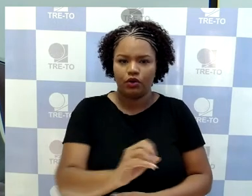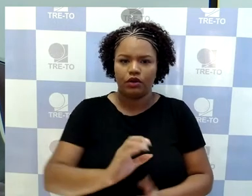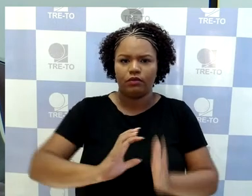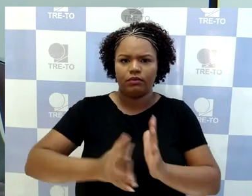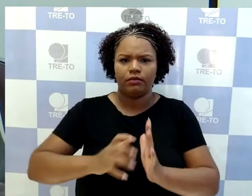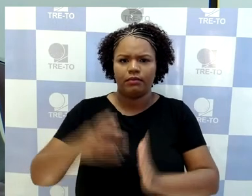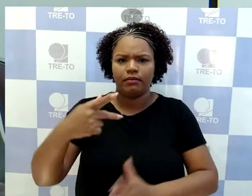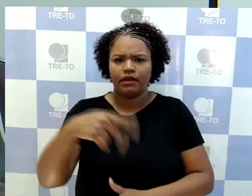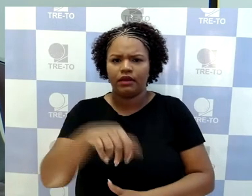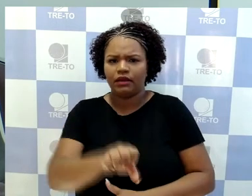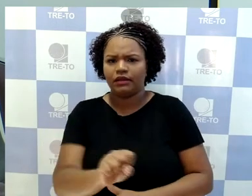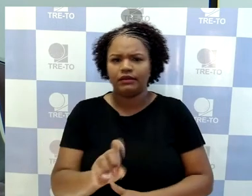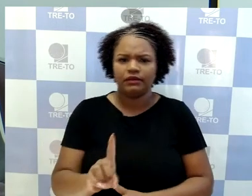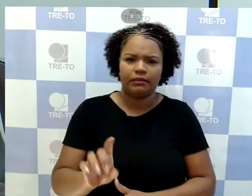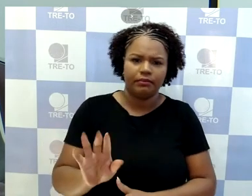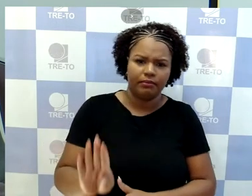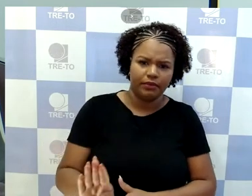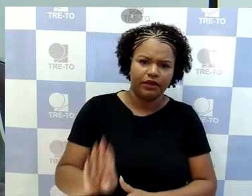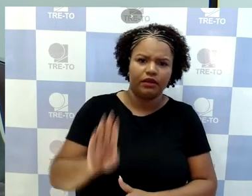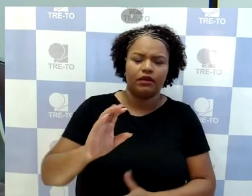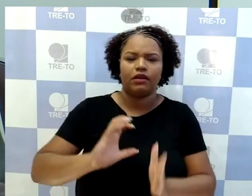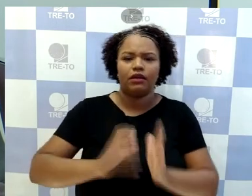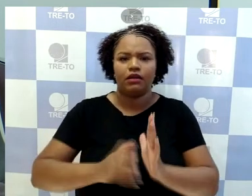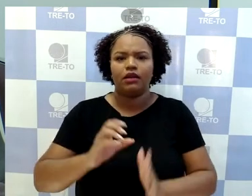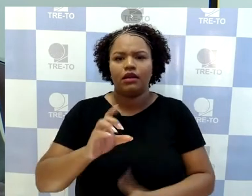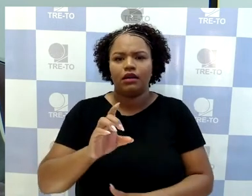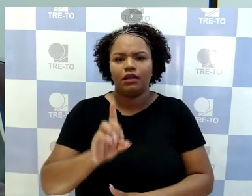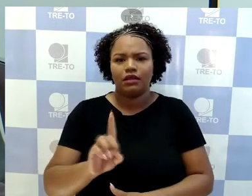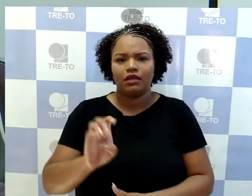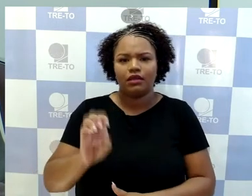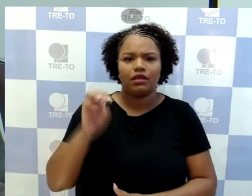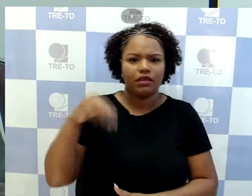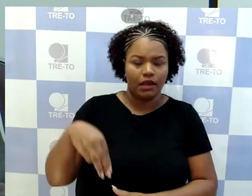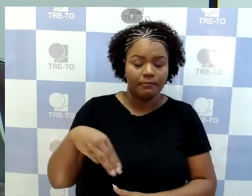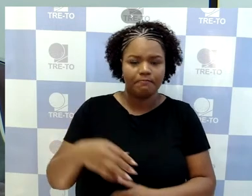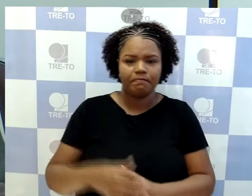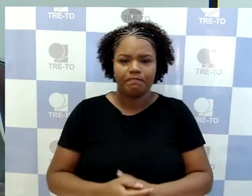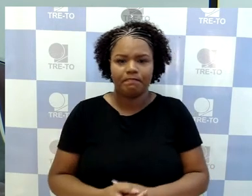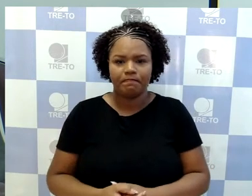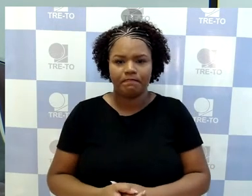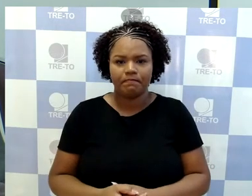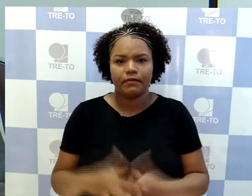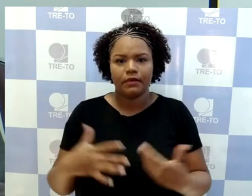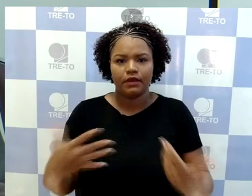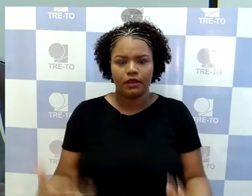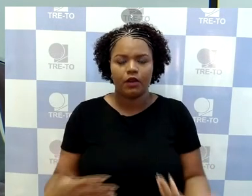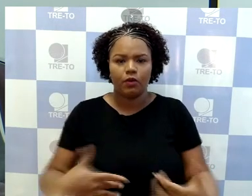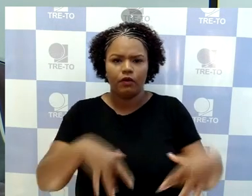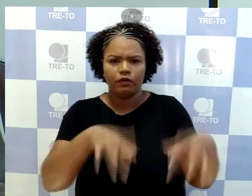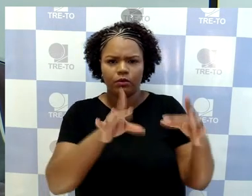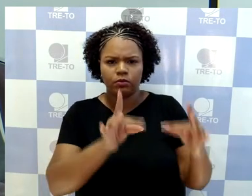Então, em princípio aqui, vou ratificar os atos até então já